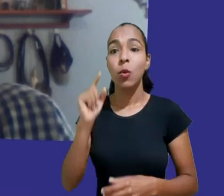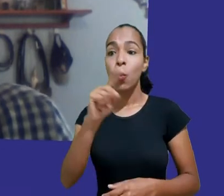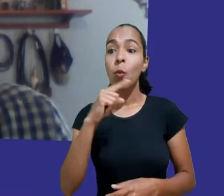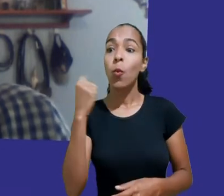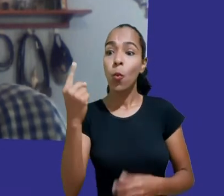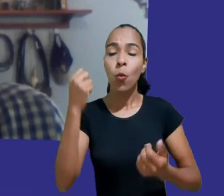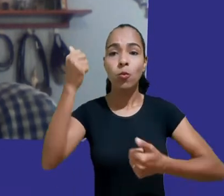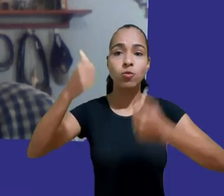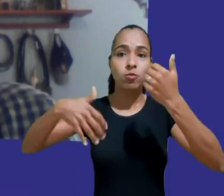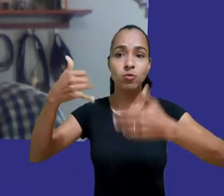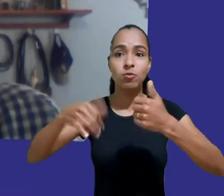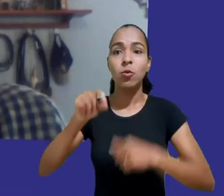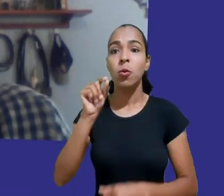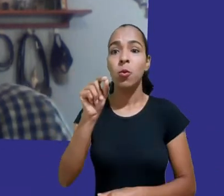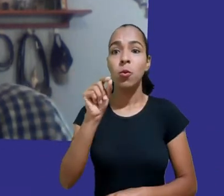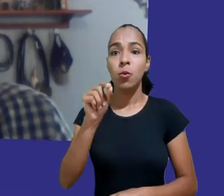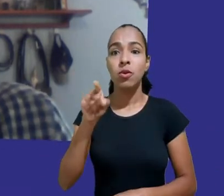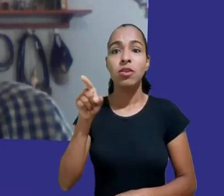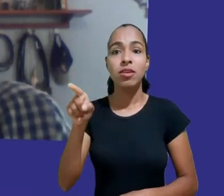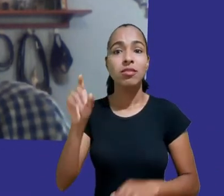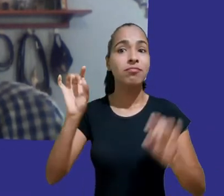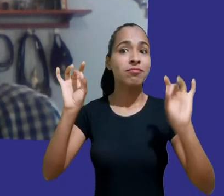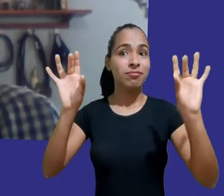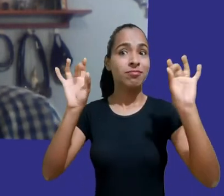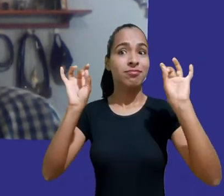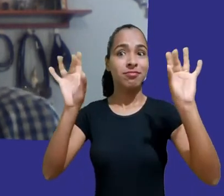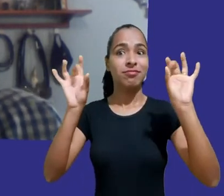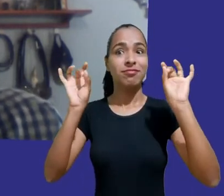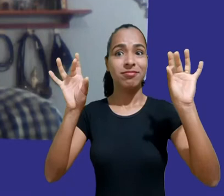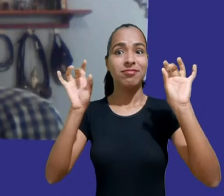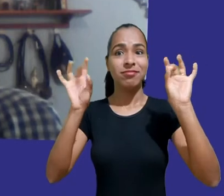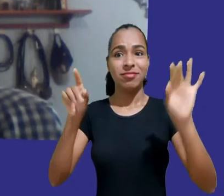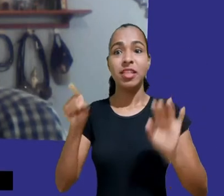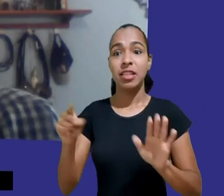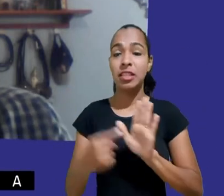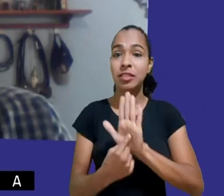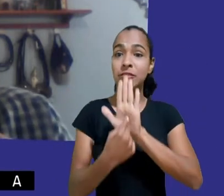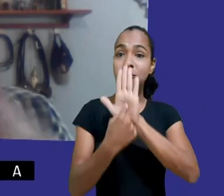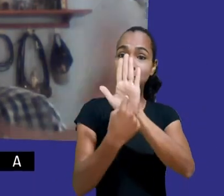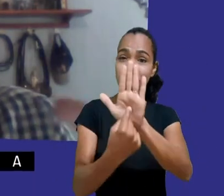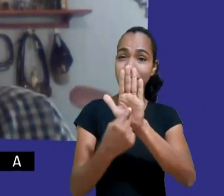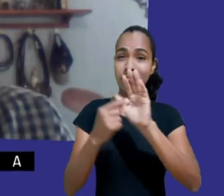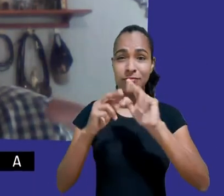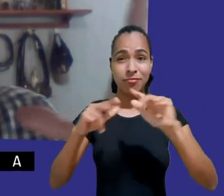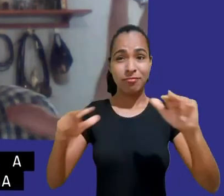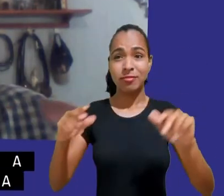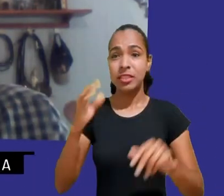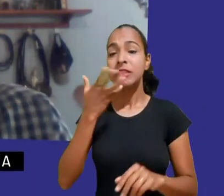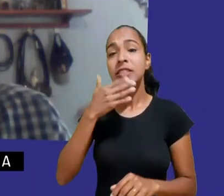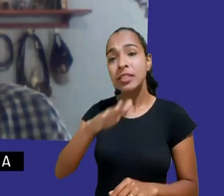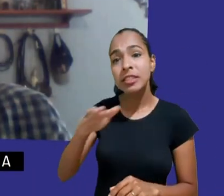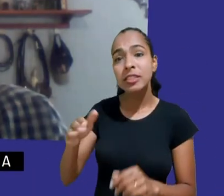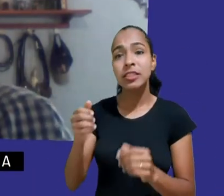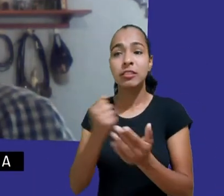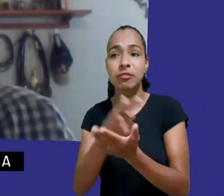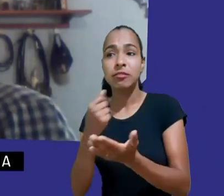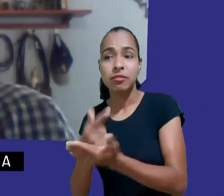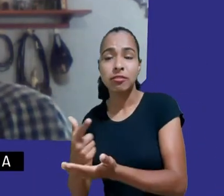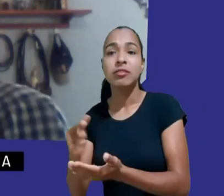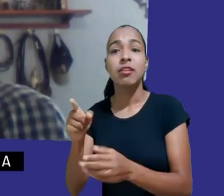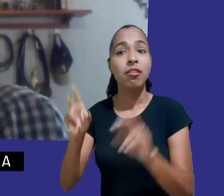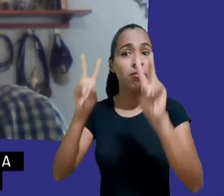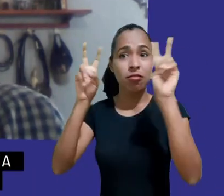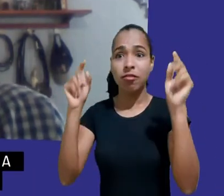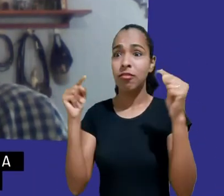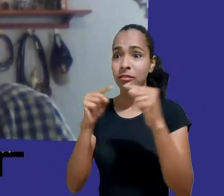grande para a gente, porque a Isa esteve à frente do programa Criança e Consumo desde o seu início e grande parte das nossas conquistas tem o seu envolvimento